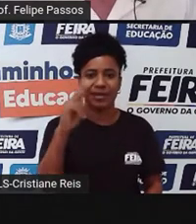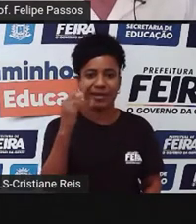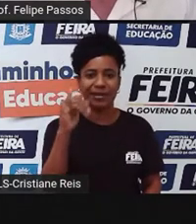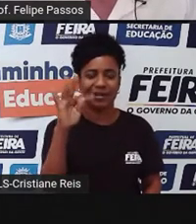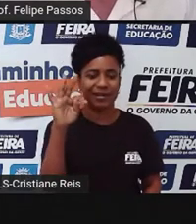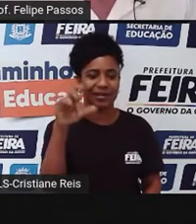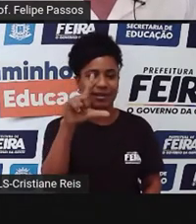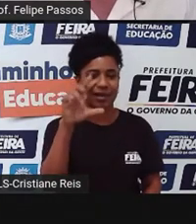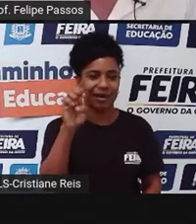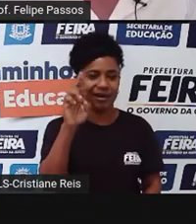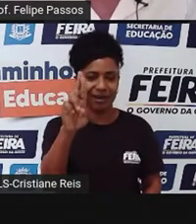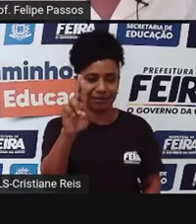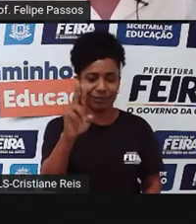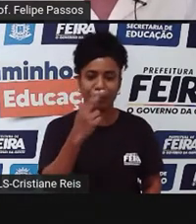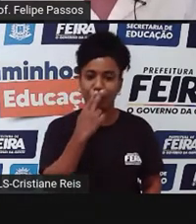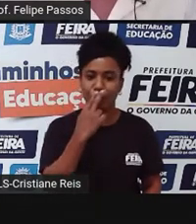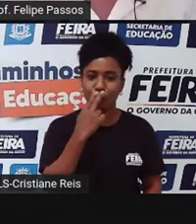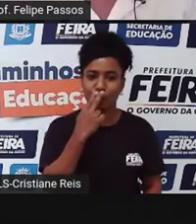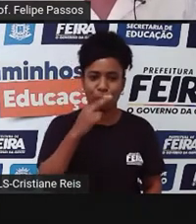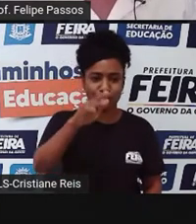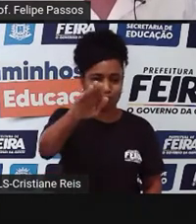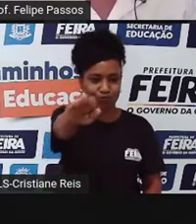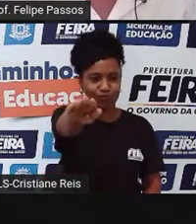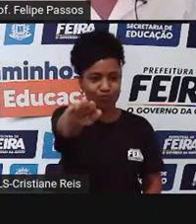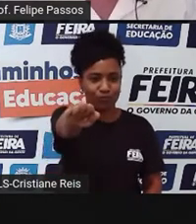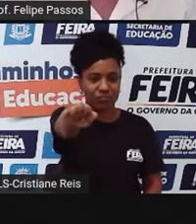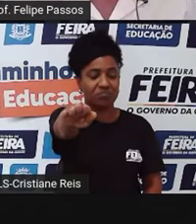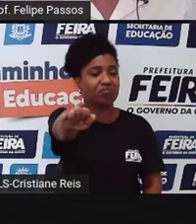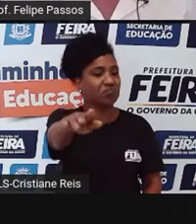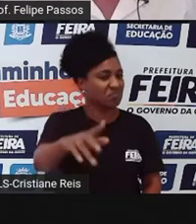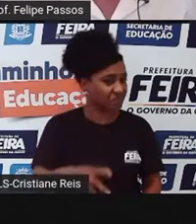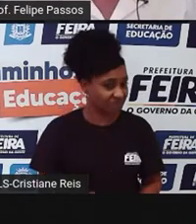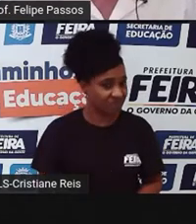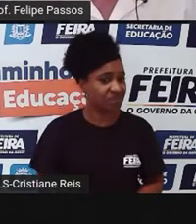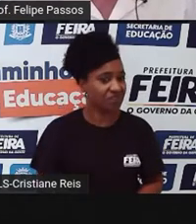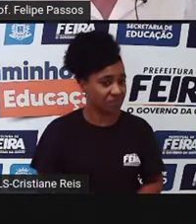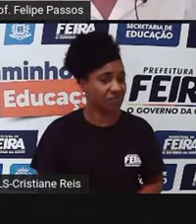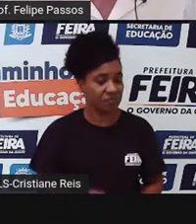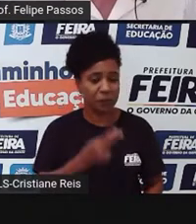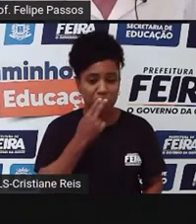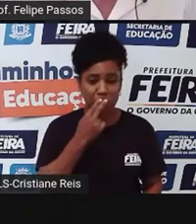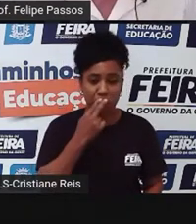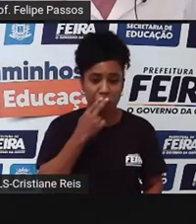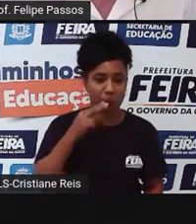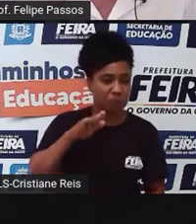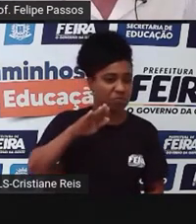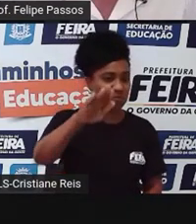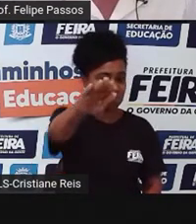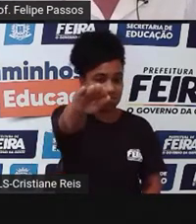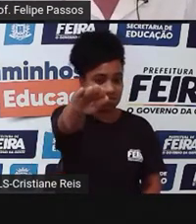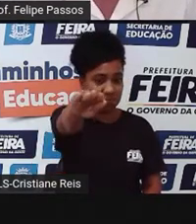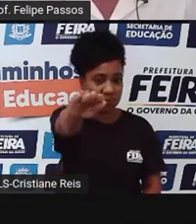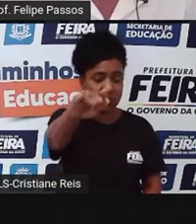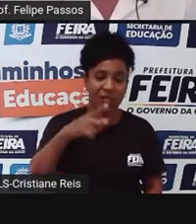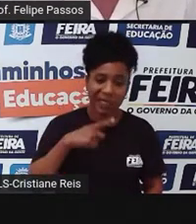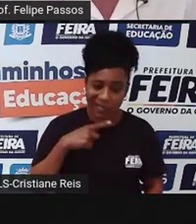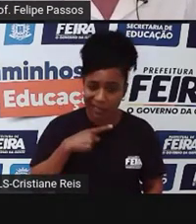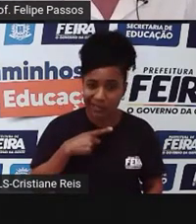infelizmente, quem é ruim também pode ser influente. Os ideais que Hitler defendeu e que Hitler